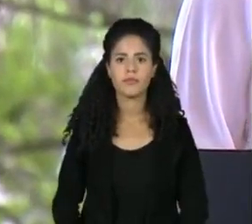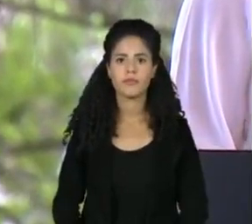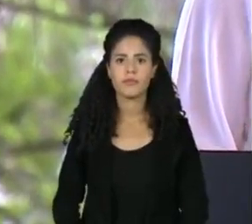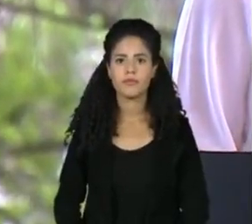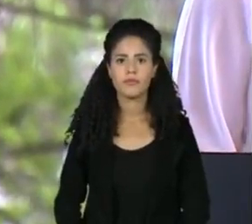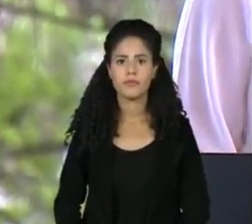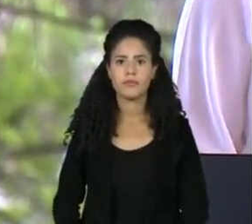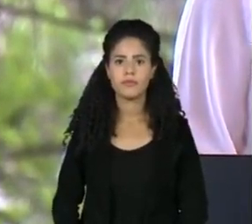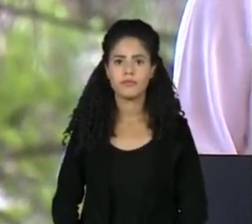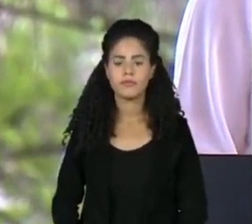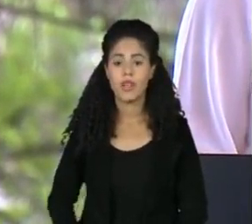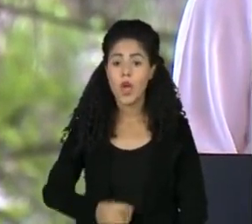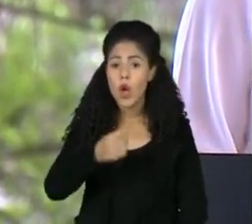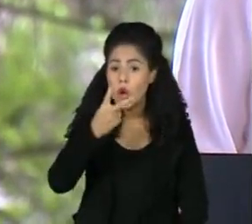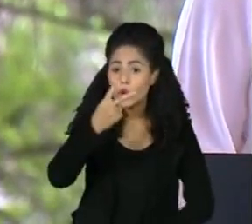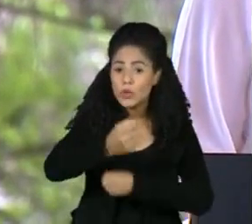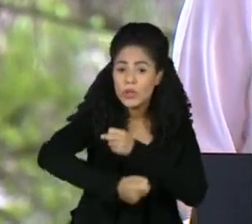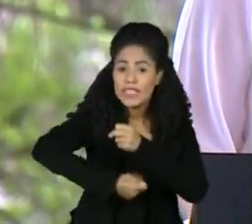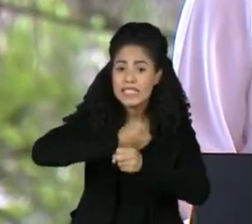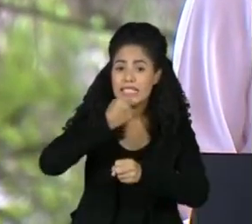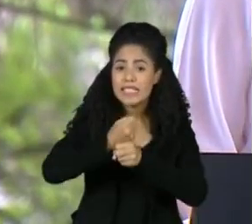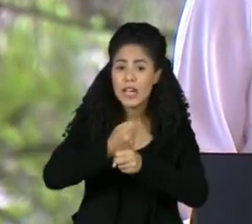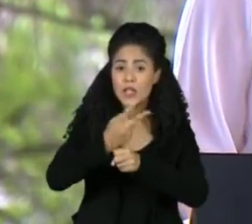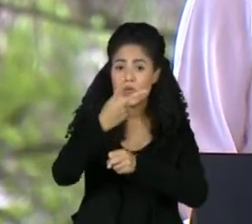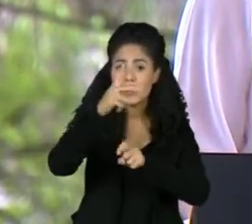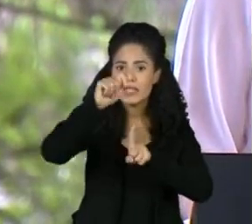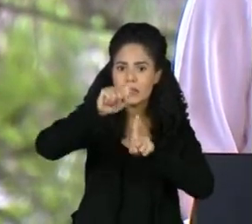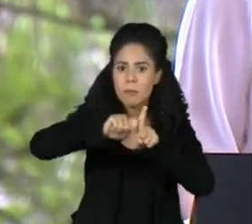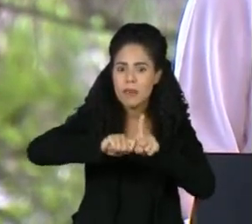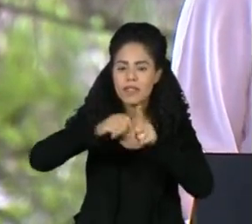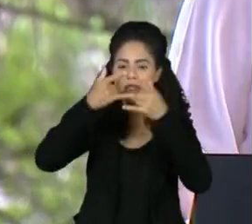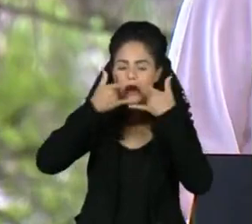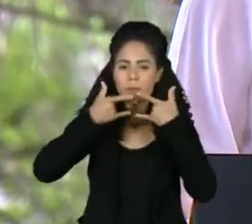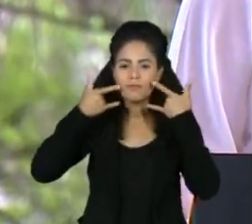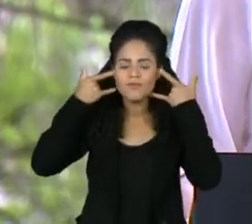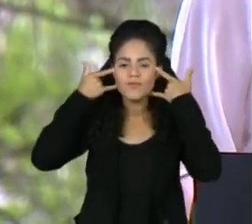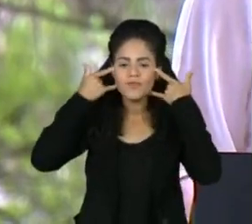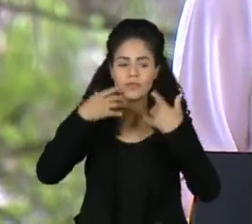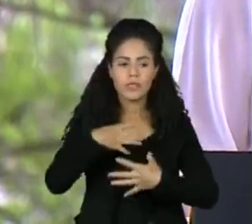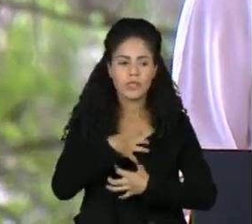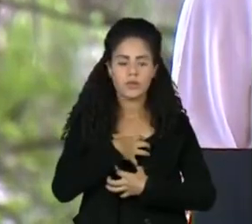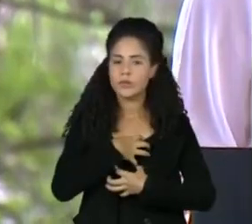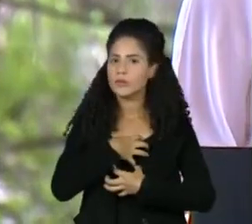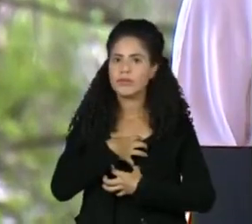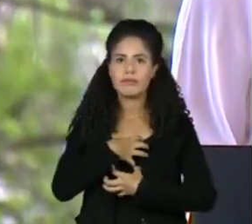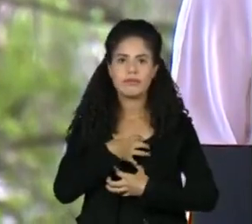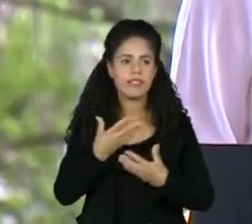dois anos e dois meses que eu faço uma coletiva aqui sem máscaras. Estou me sentindo... sentindo... sentindo...